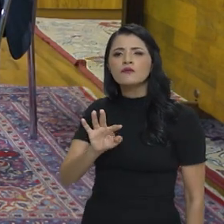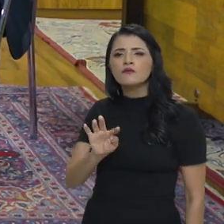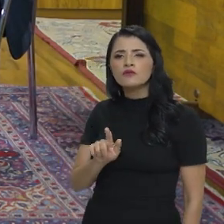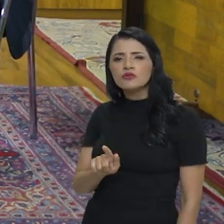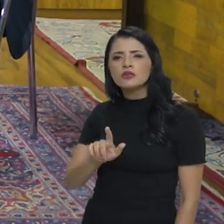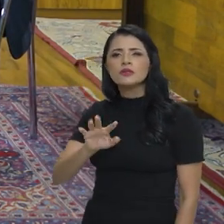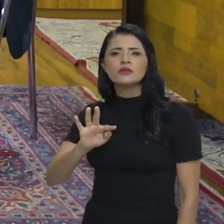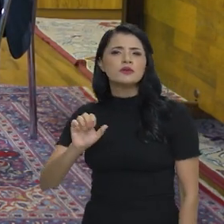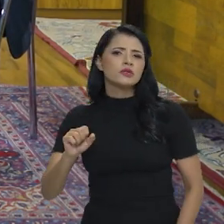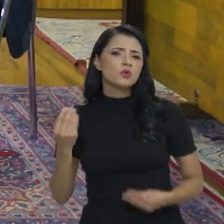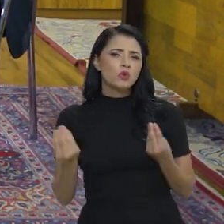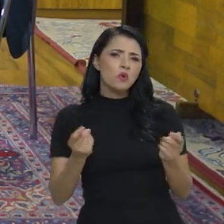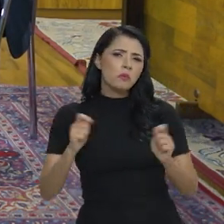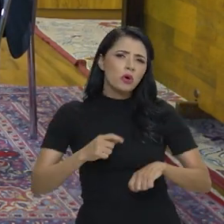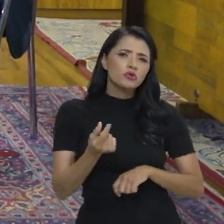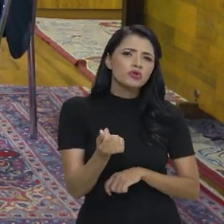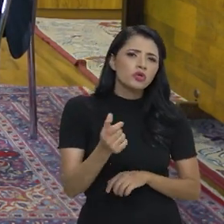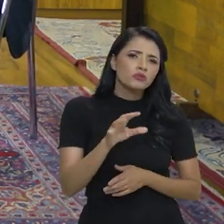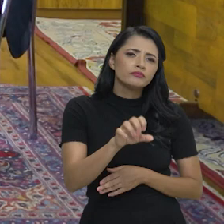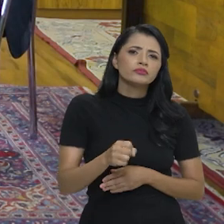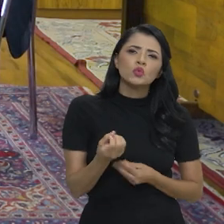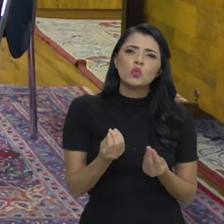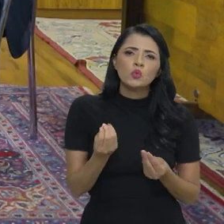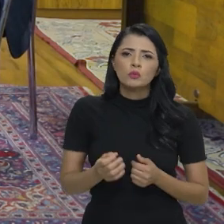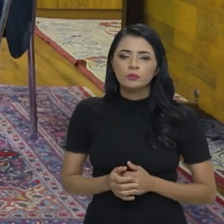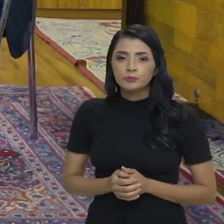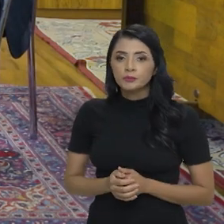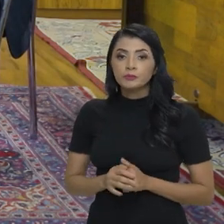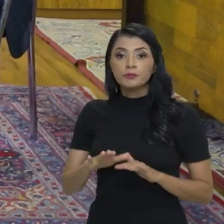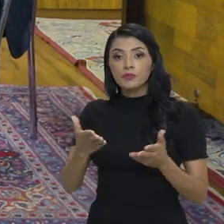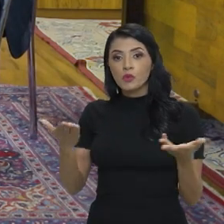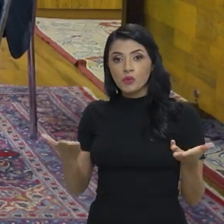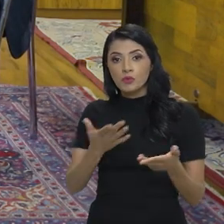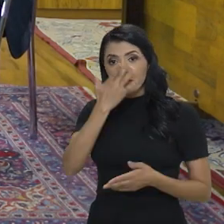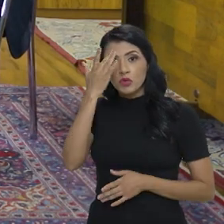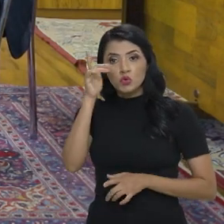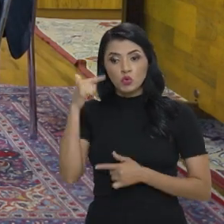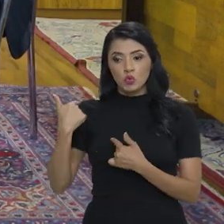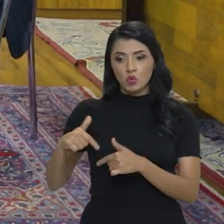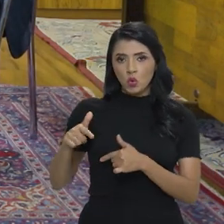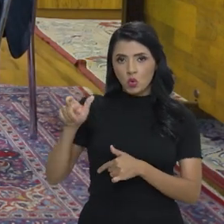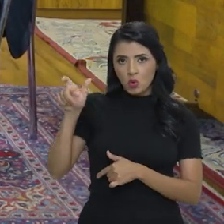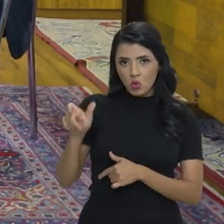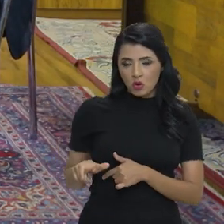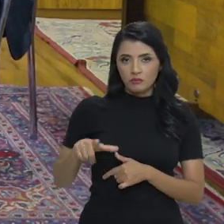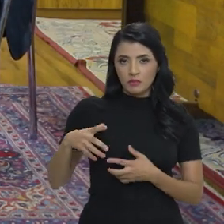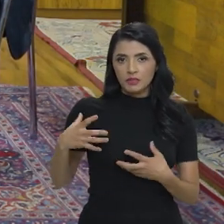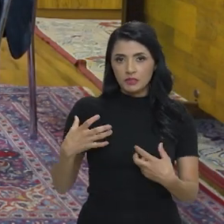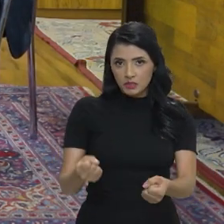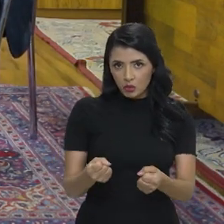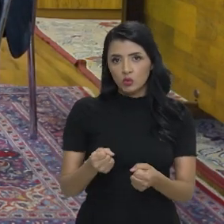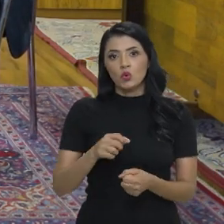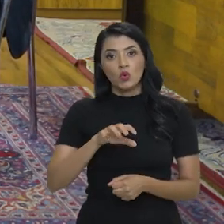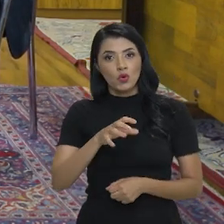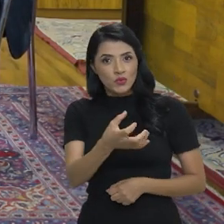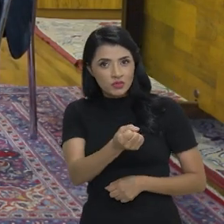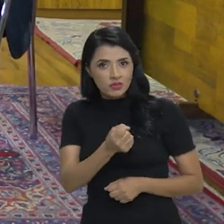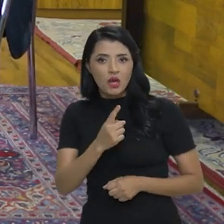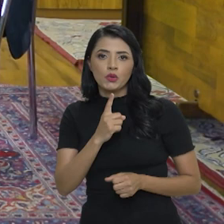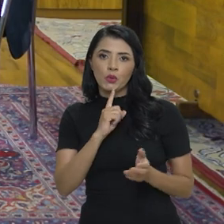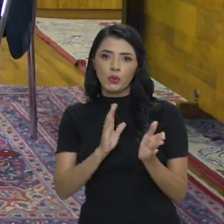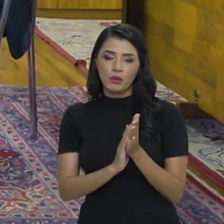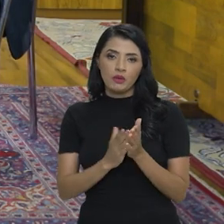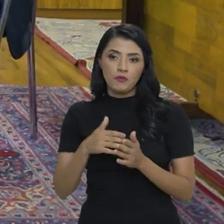condições que esse dinheiro pode ser sacado? Hoje, o trabalhador que fez adesão pelo saque